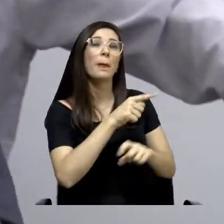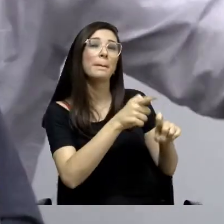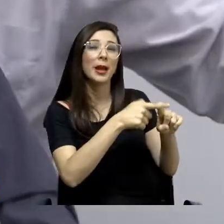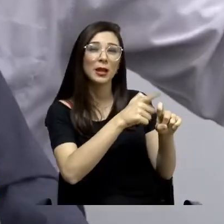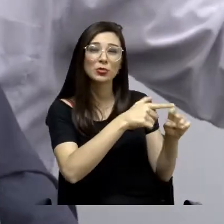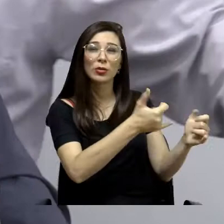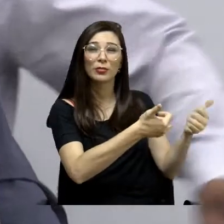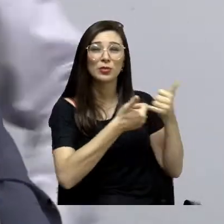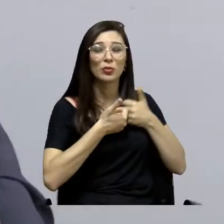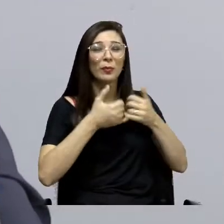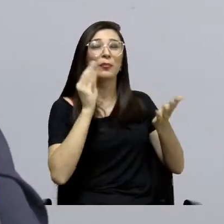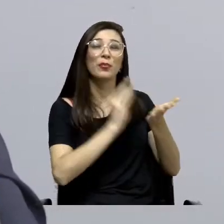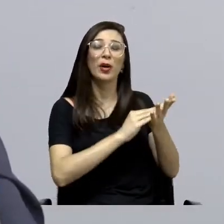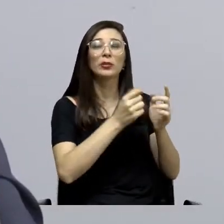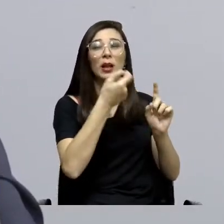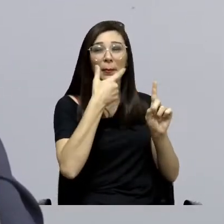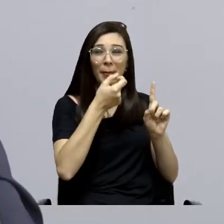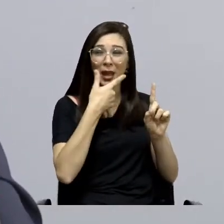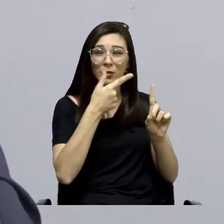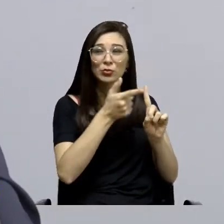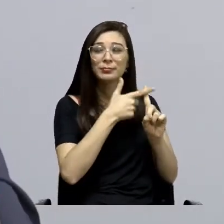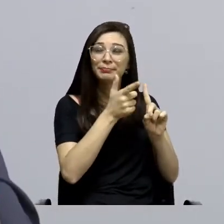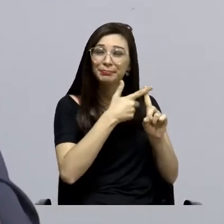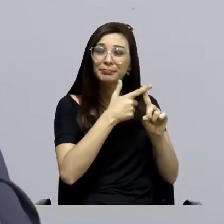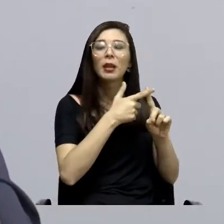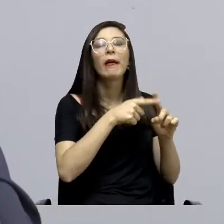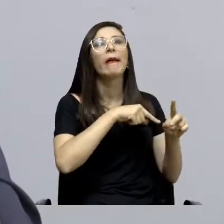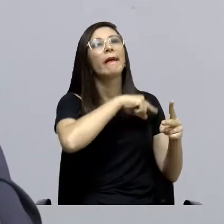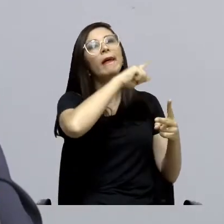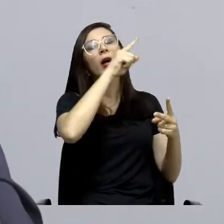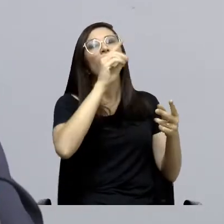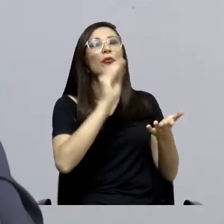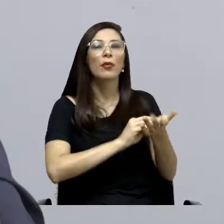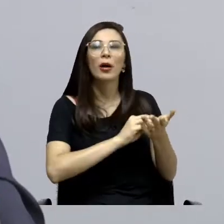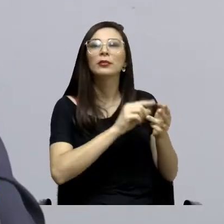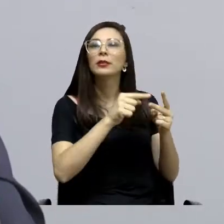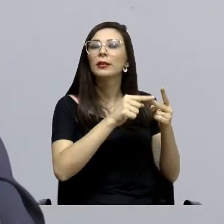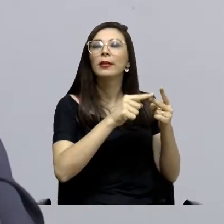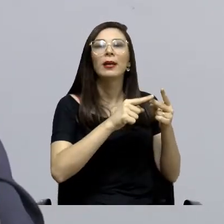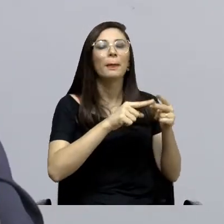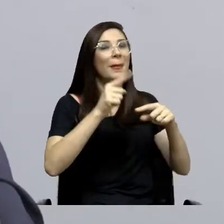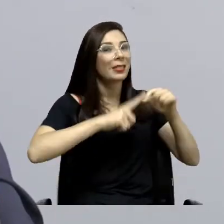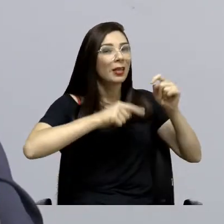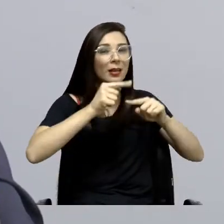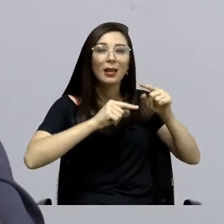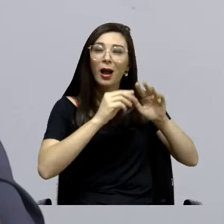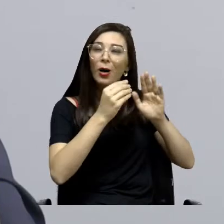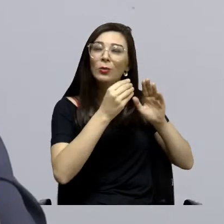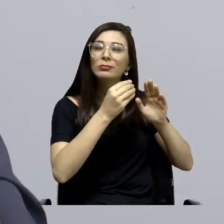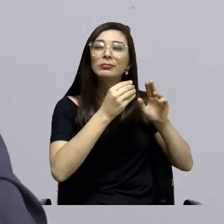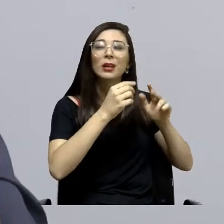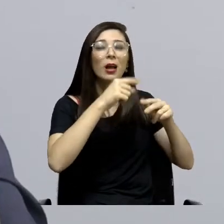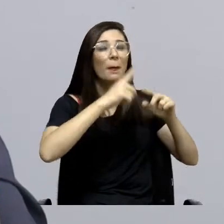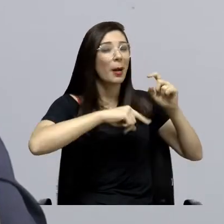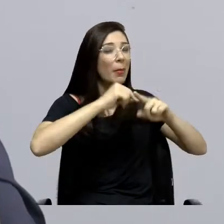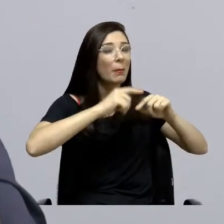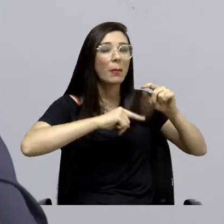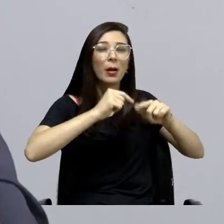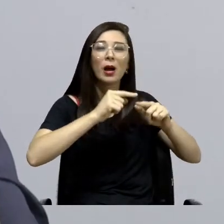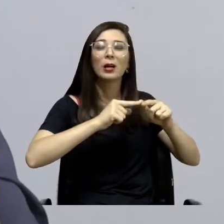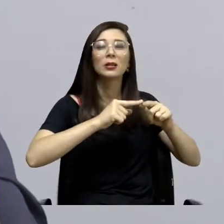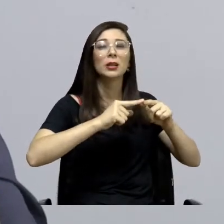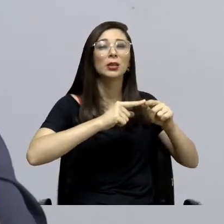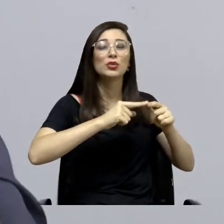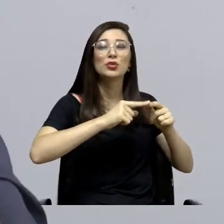falta medicamentos, falta EPIs, falta materiais de